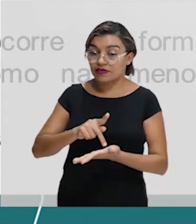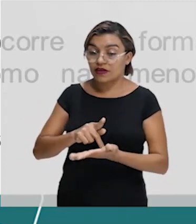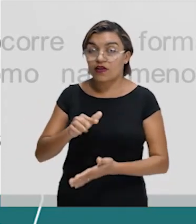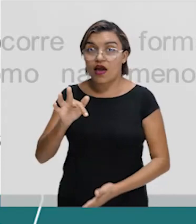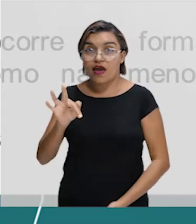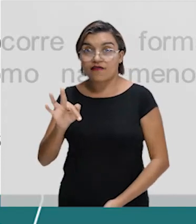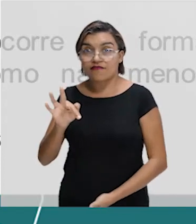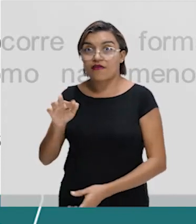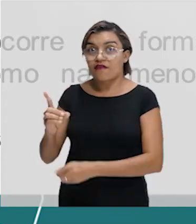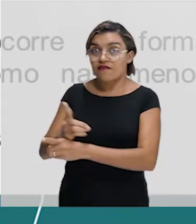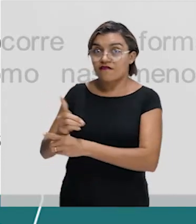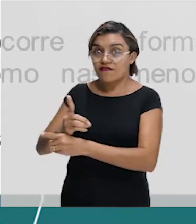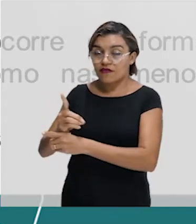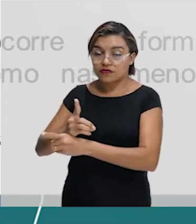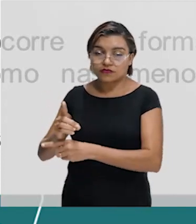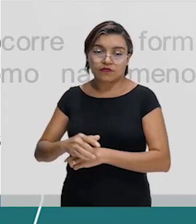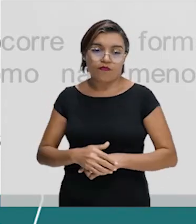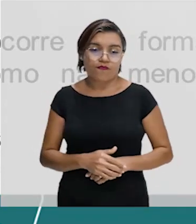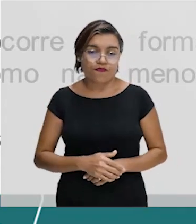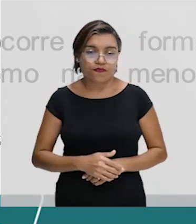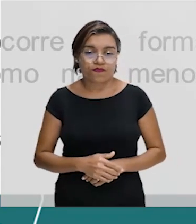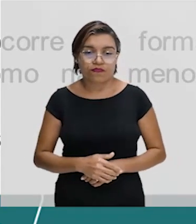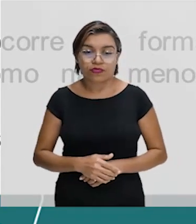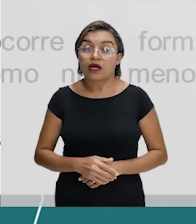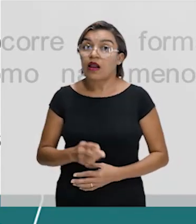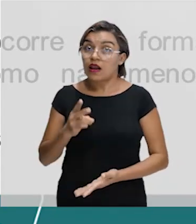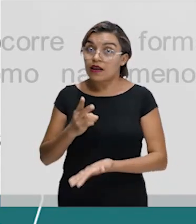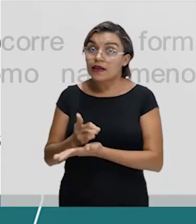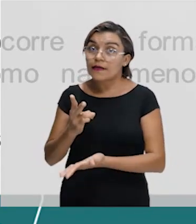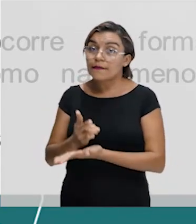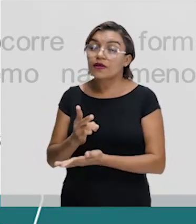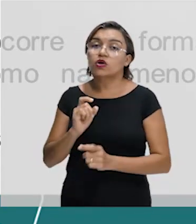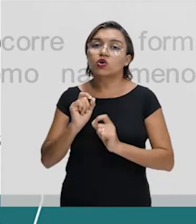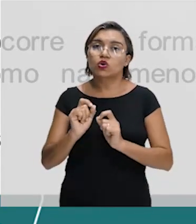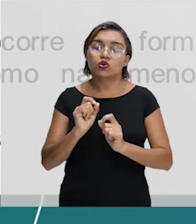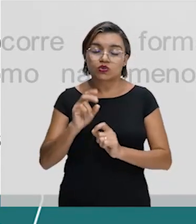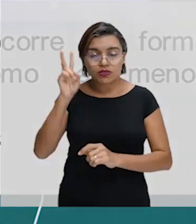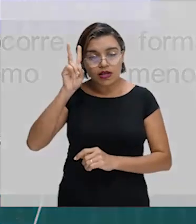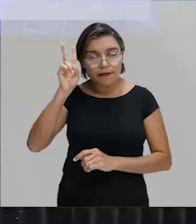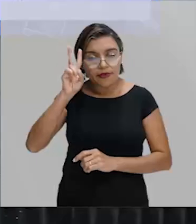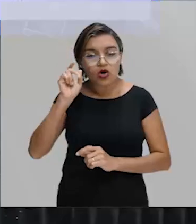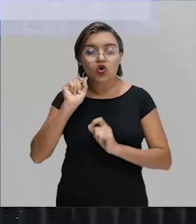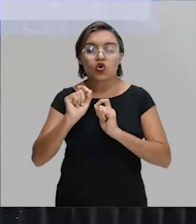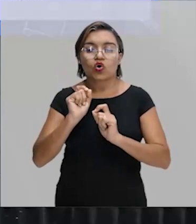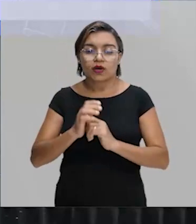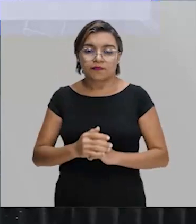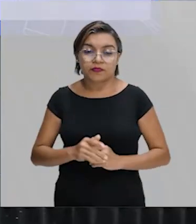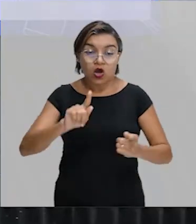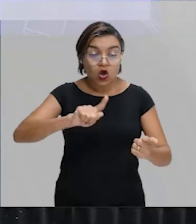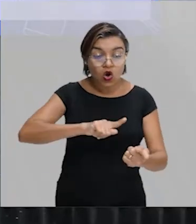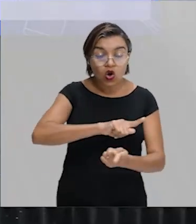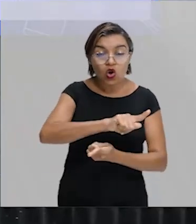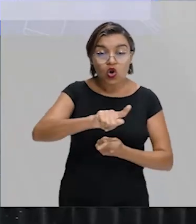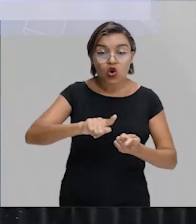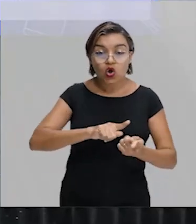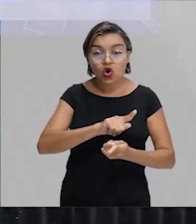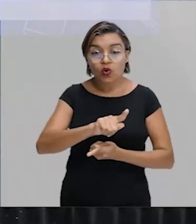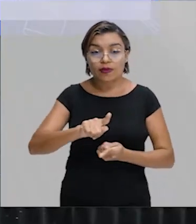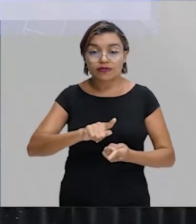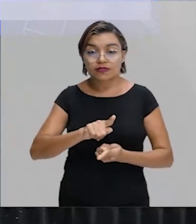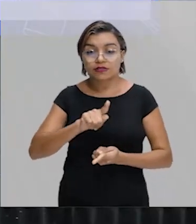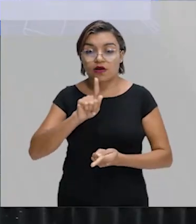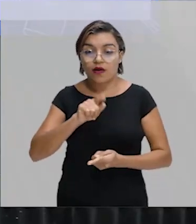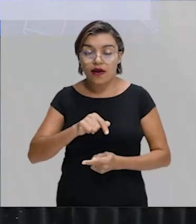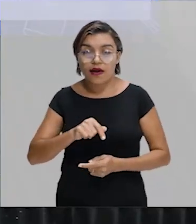vantagens do processo da globalização. Sempre lembrando, um pouquinho da nossa aula, a globalização é um fenômeno